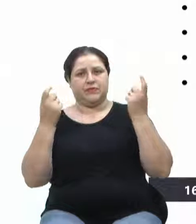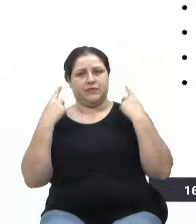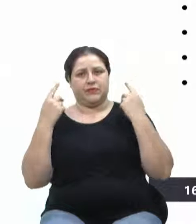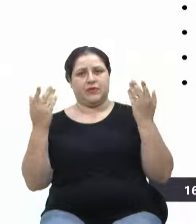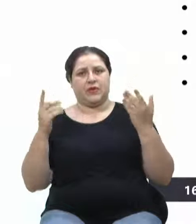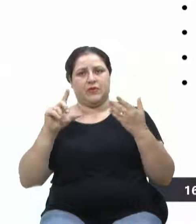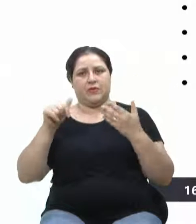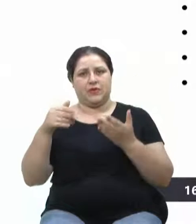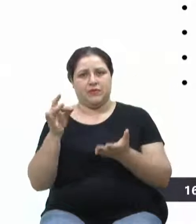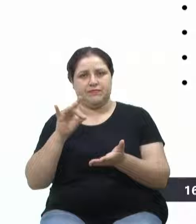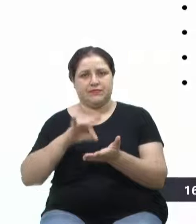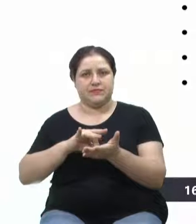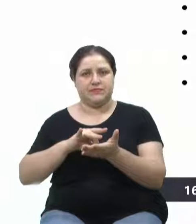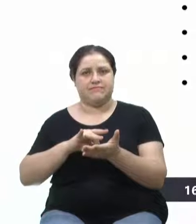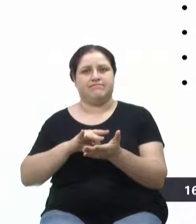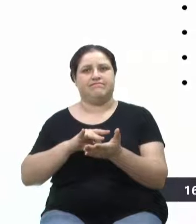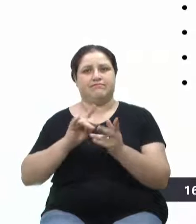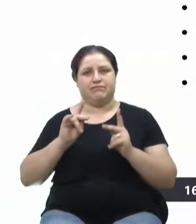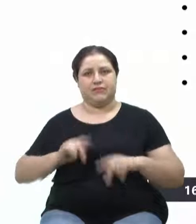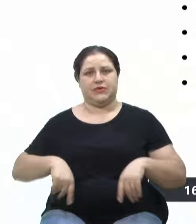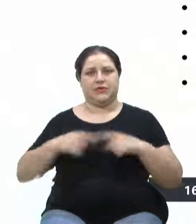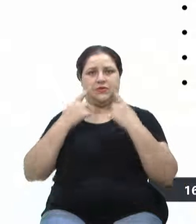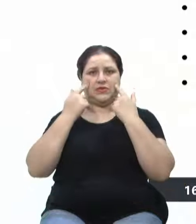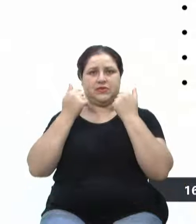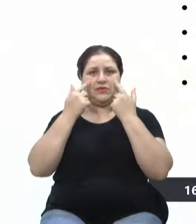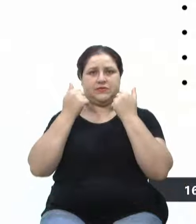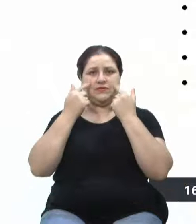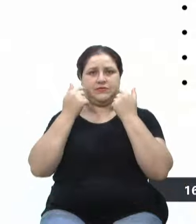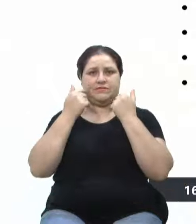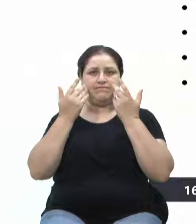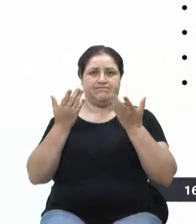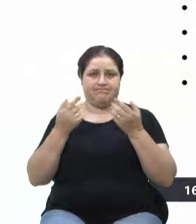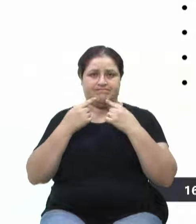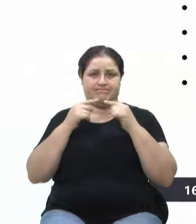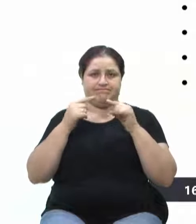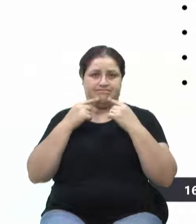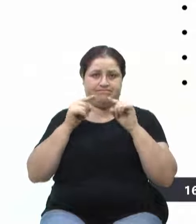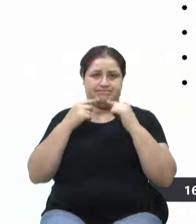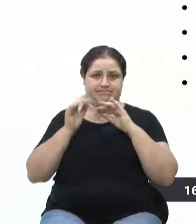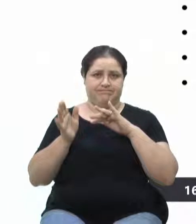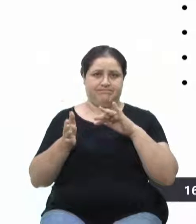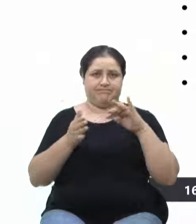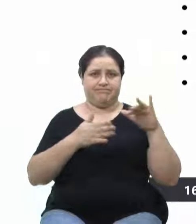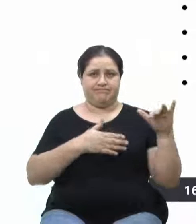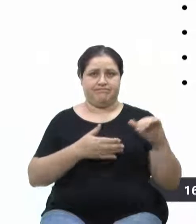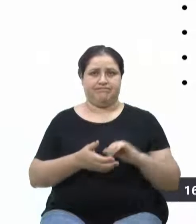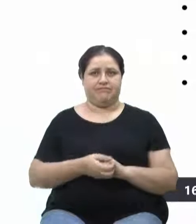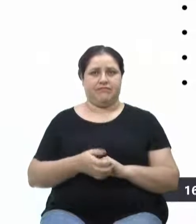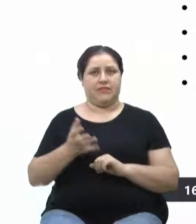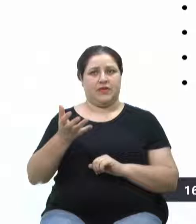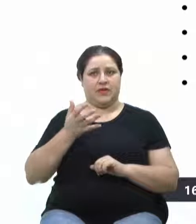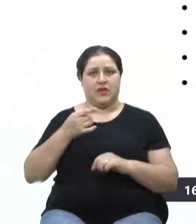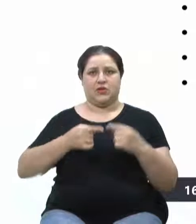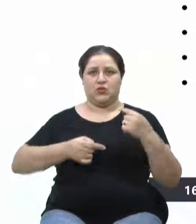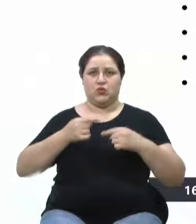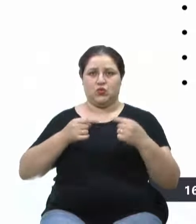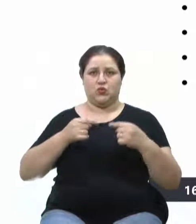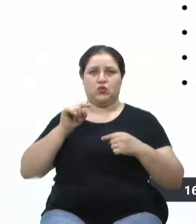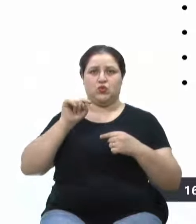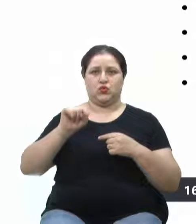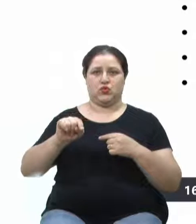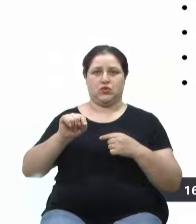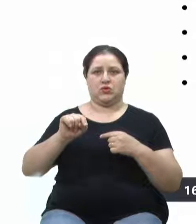fiz alguns pontos ali para que a gente consiga discutir isso, como comissão, audiência pública,